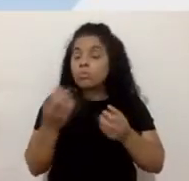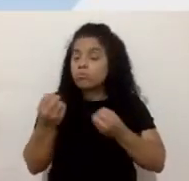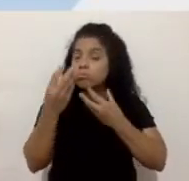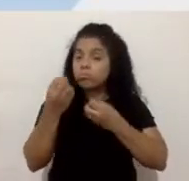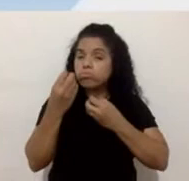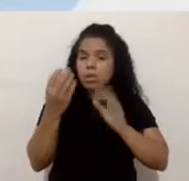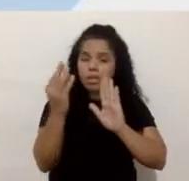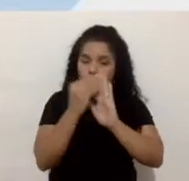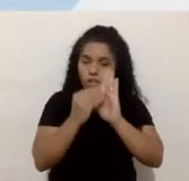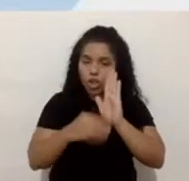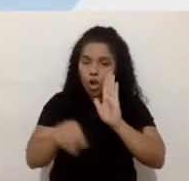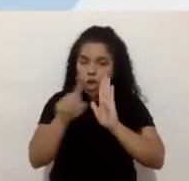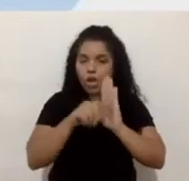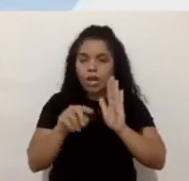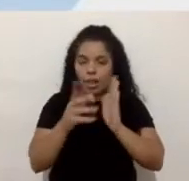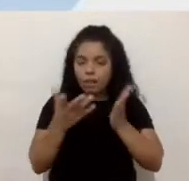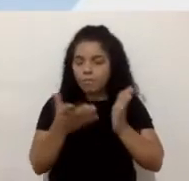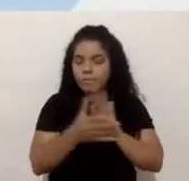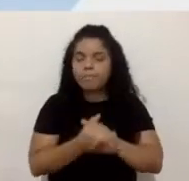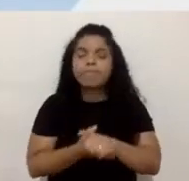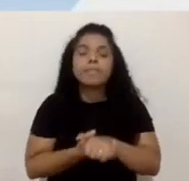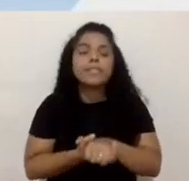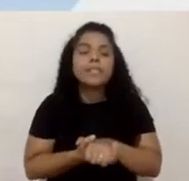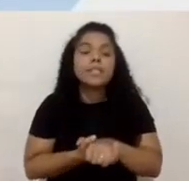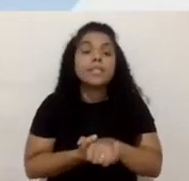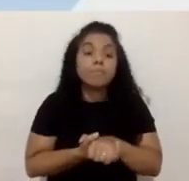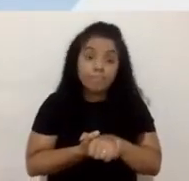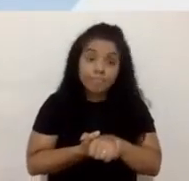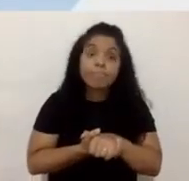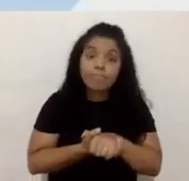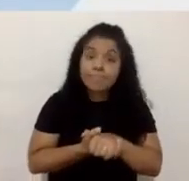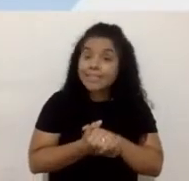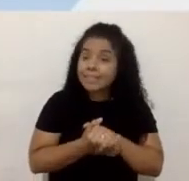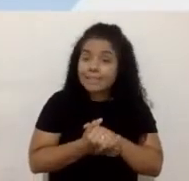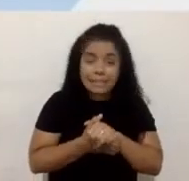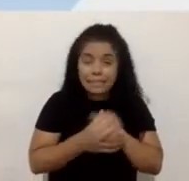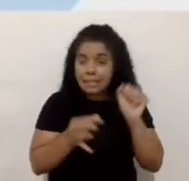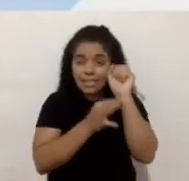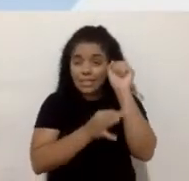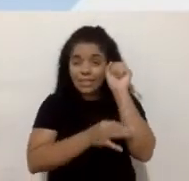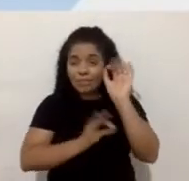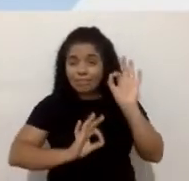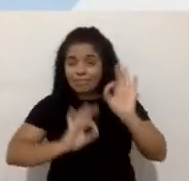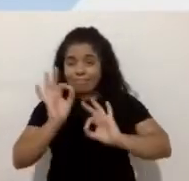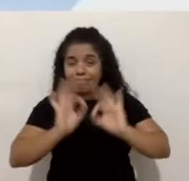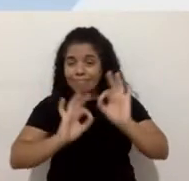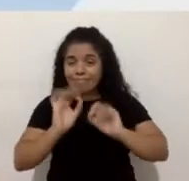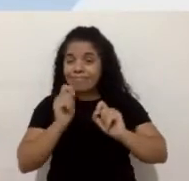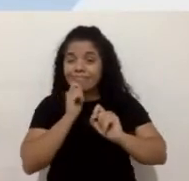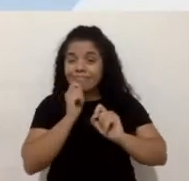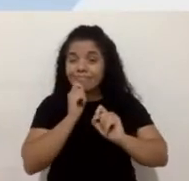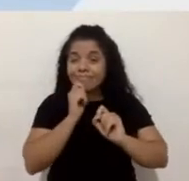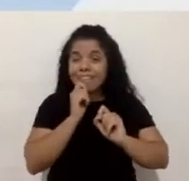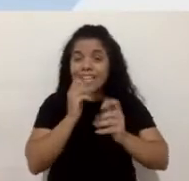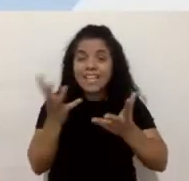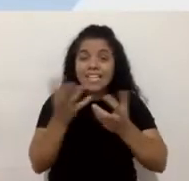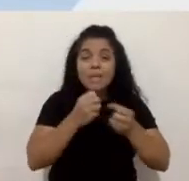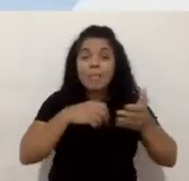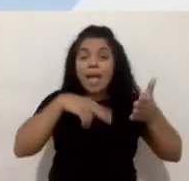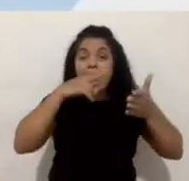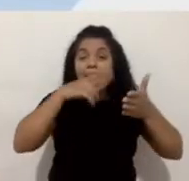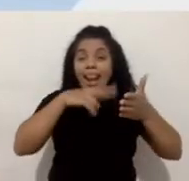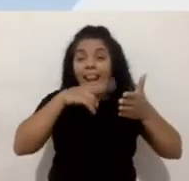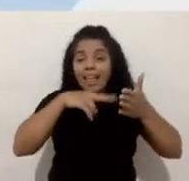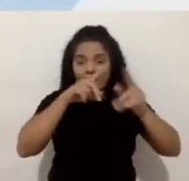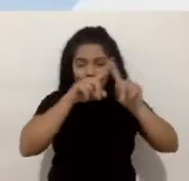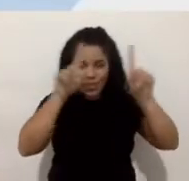disponível. A gente viu que os nossos códigos não estão preparados para receber os leitores de tela que os usuários cegos